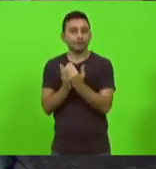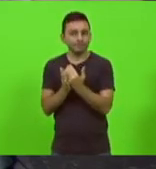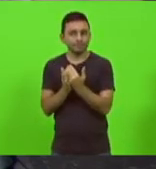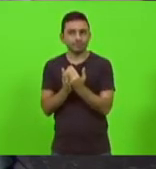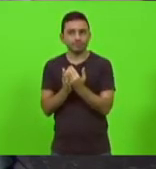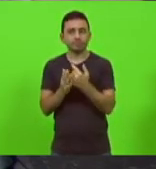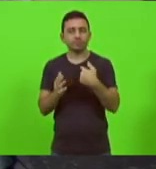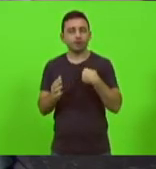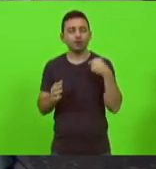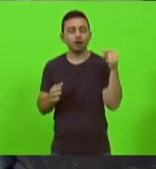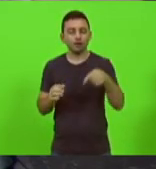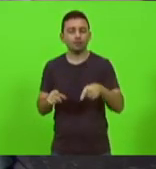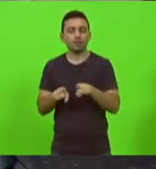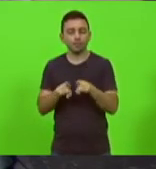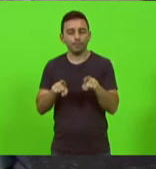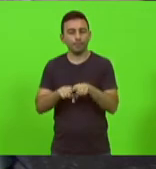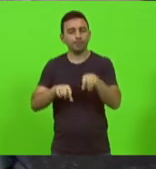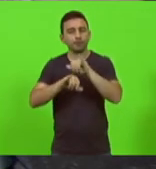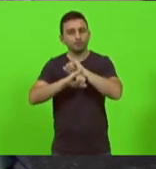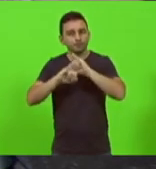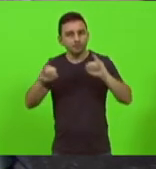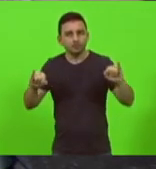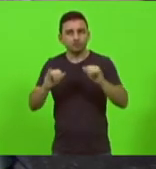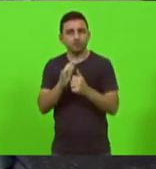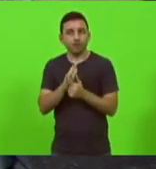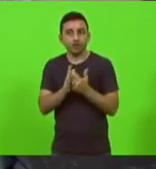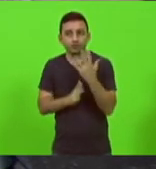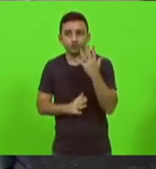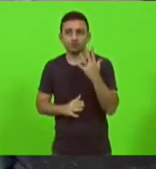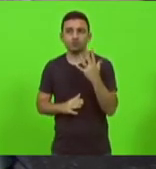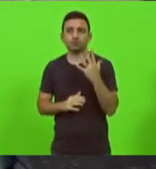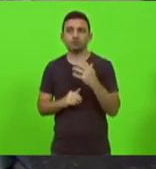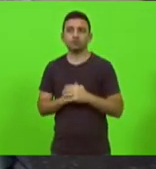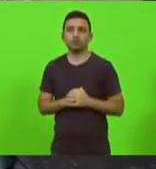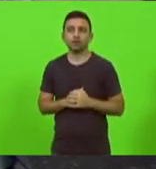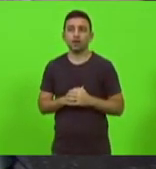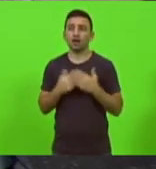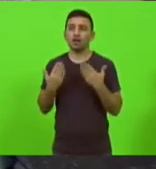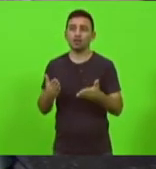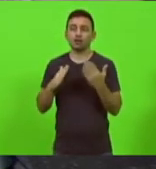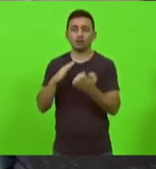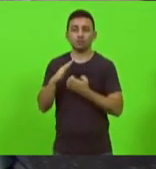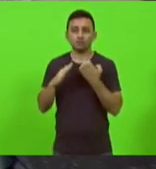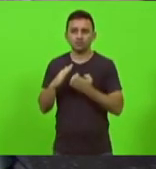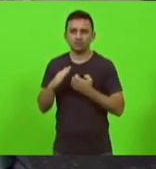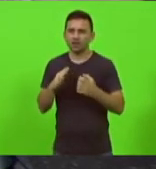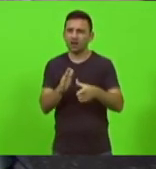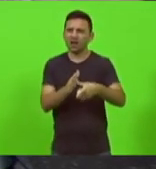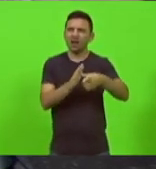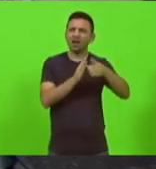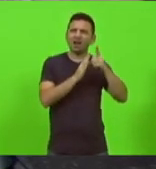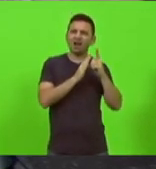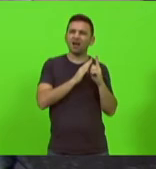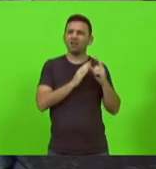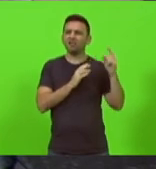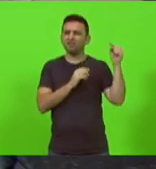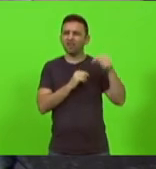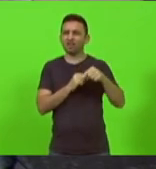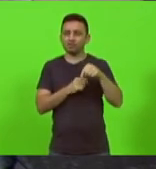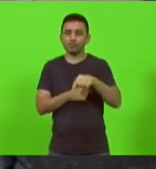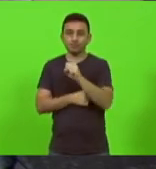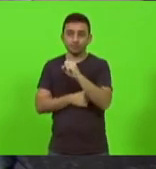denunciei aqui por diversas vezes como essa empresa antes de vir para Santa Catarina lá no Rio de Janeiro